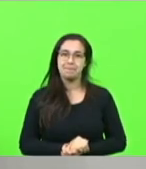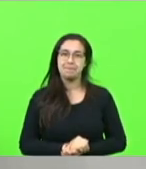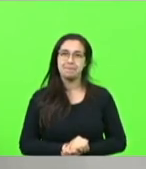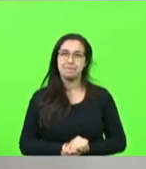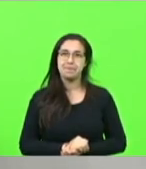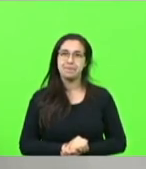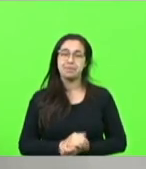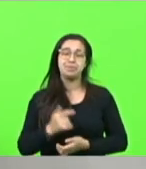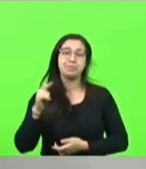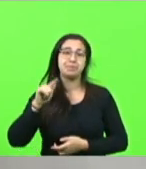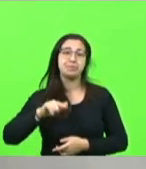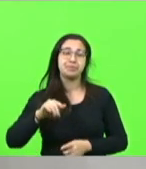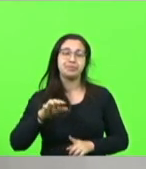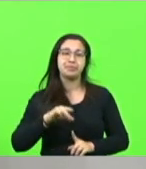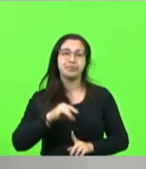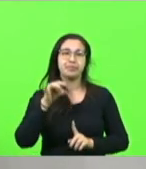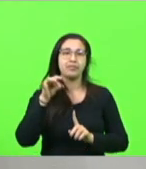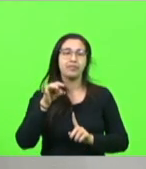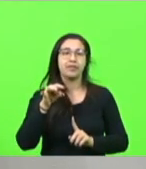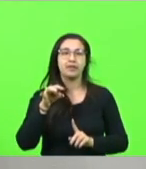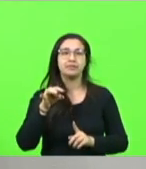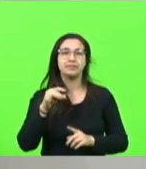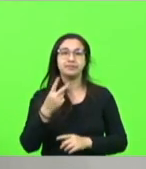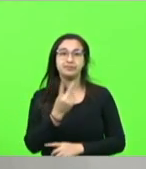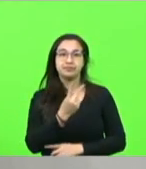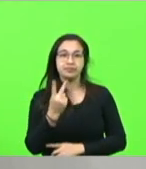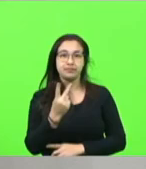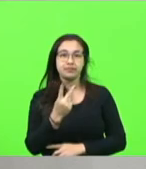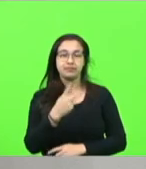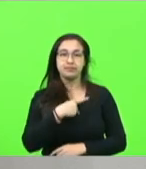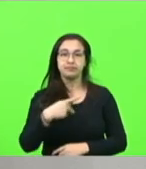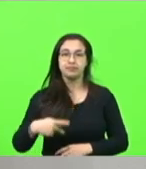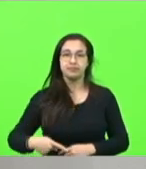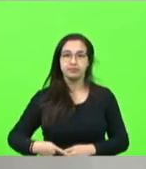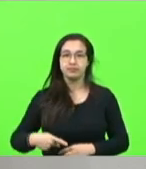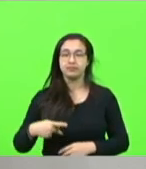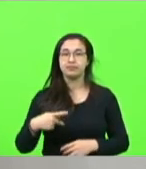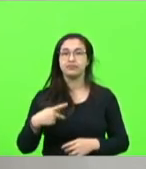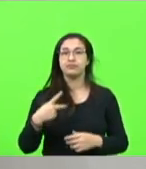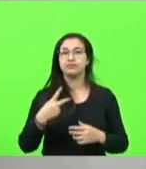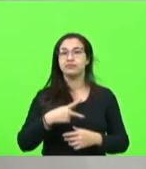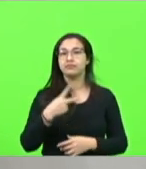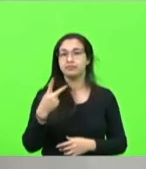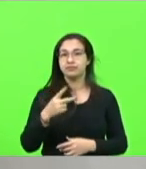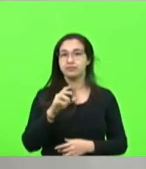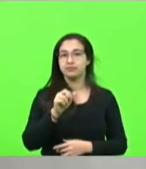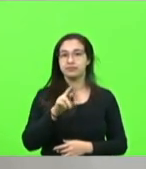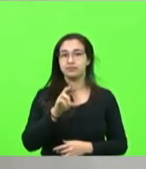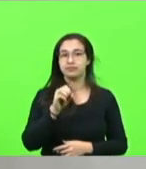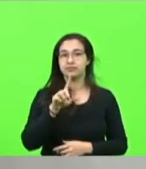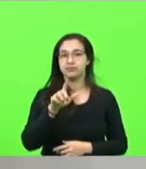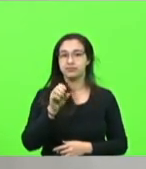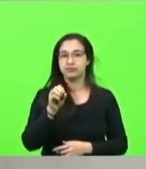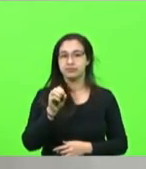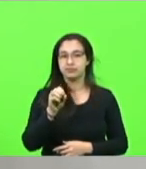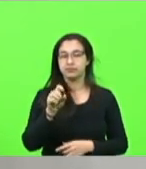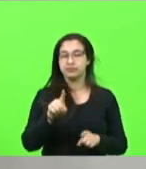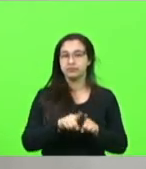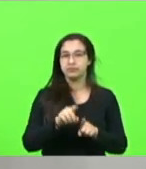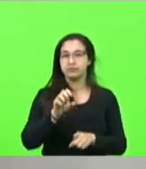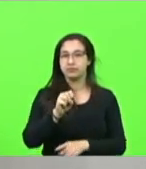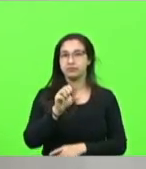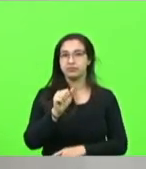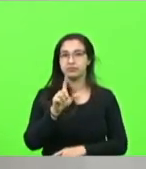destacar aqui a presença dos nossos dois vice-presidentes estaduais, Haroldo Boschetti e o Salomão Matos, que nos acompanham,